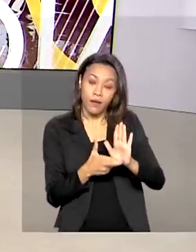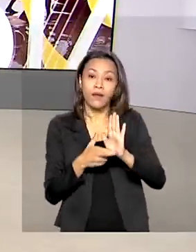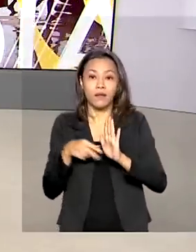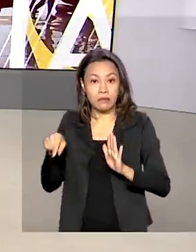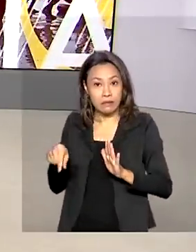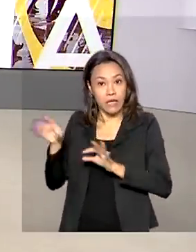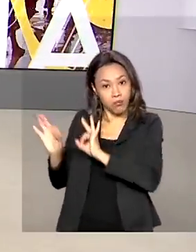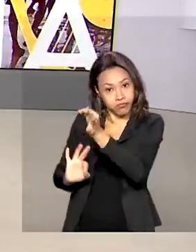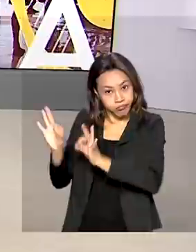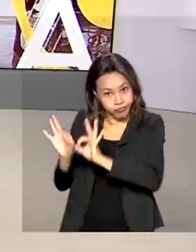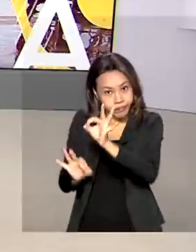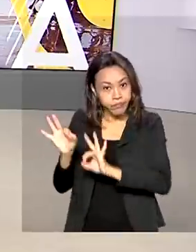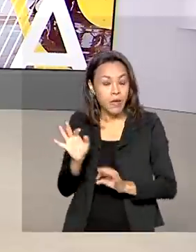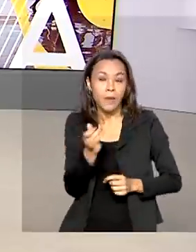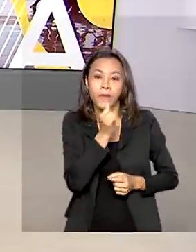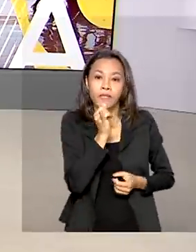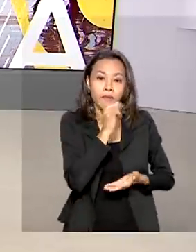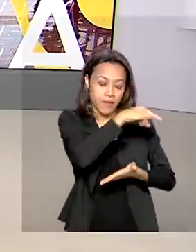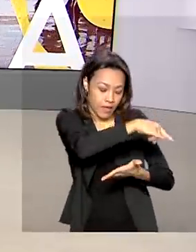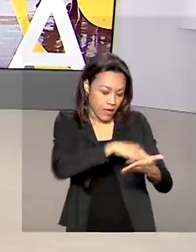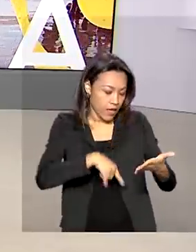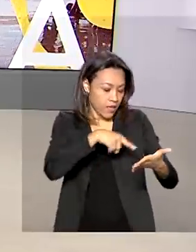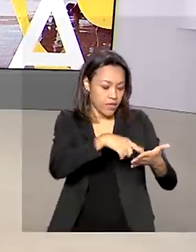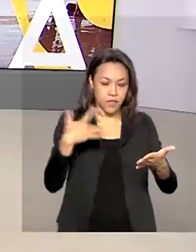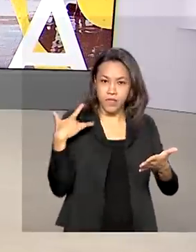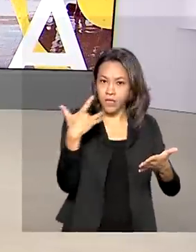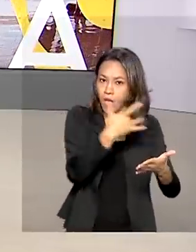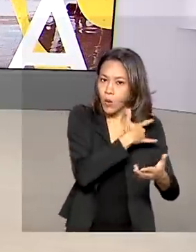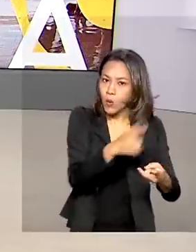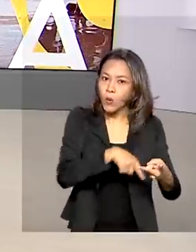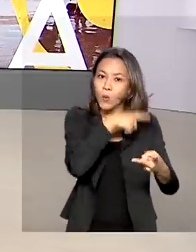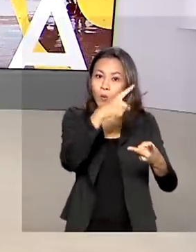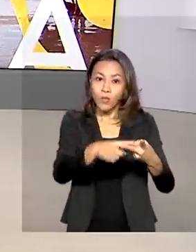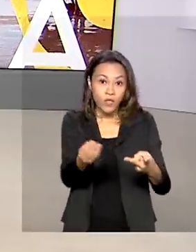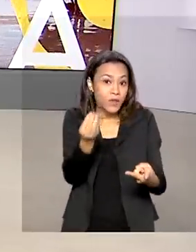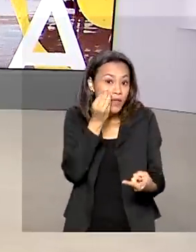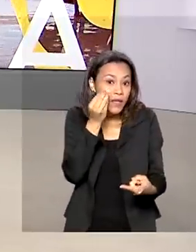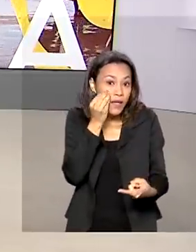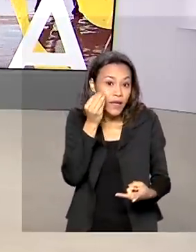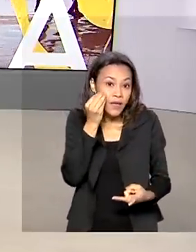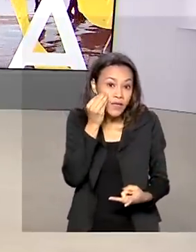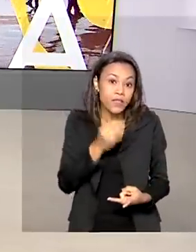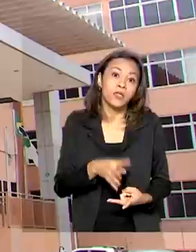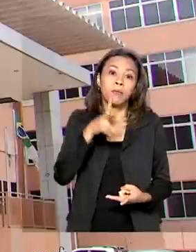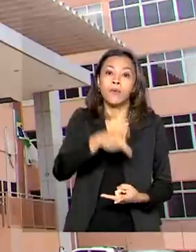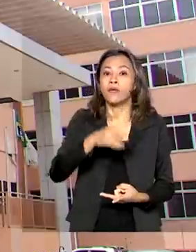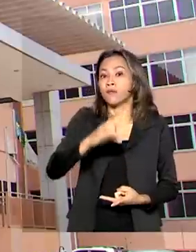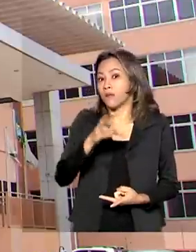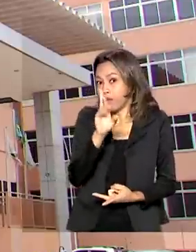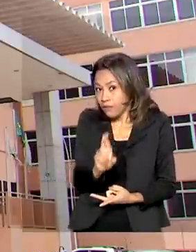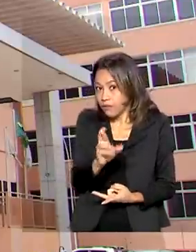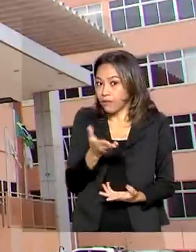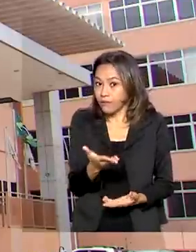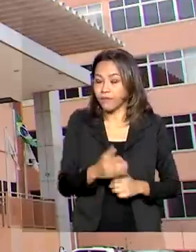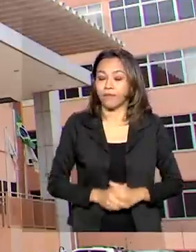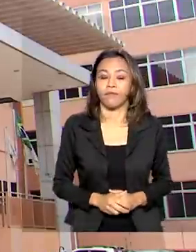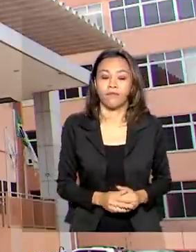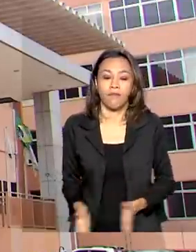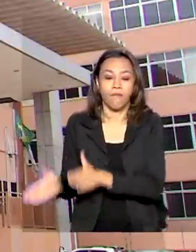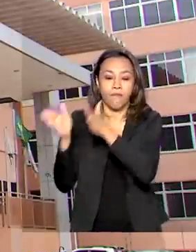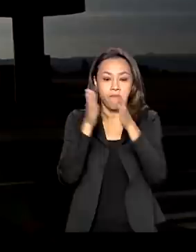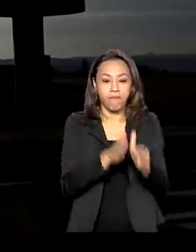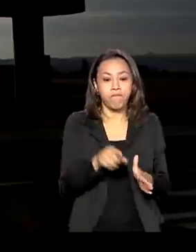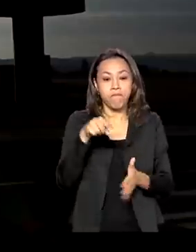pela agência, como a Declaração de Saúde do Viajante e o teste RT-PCR. A Anvisa